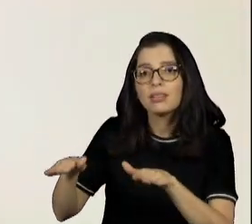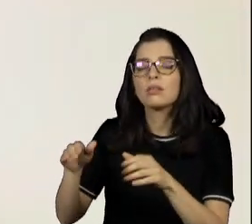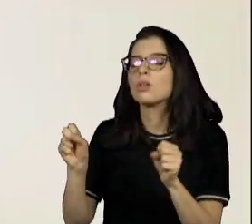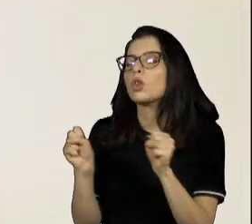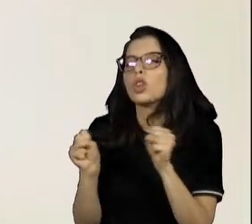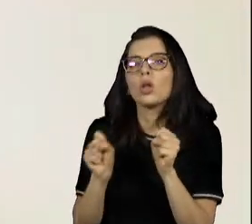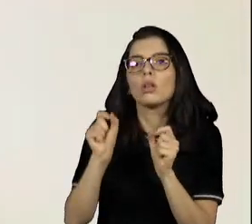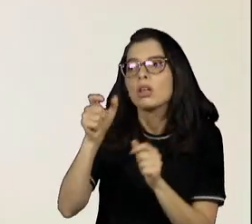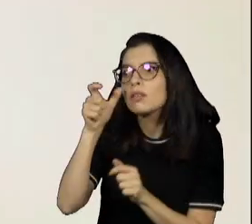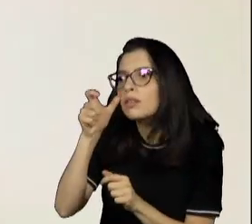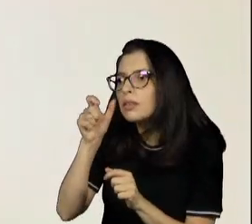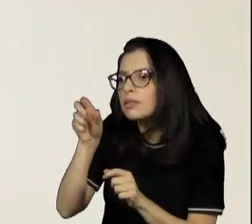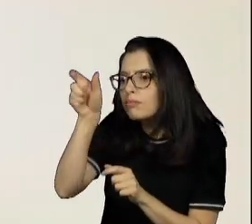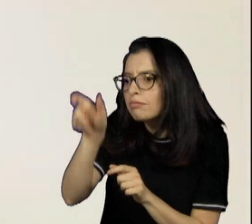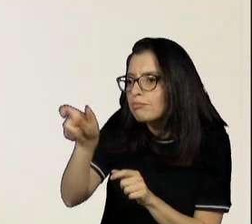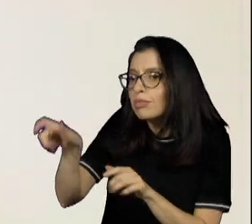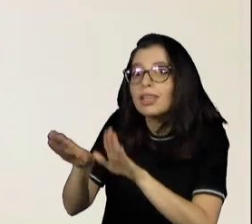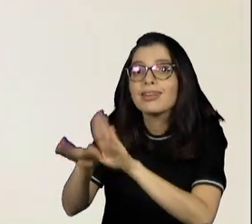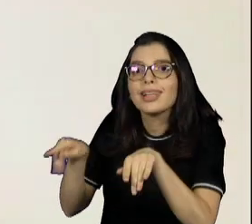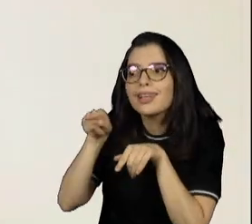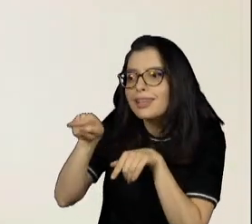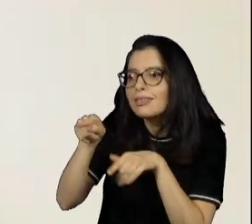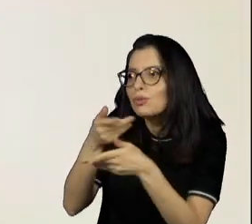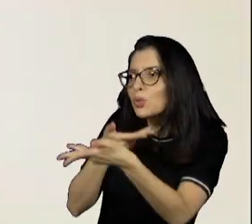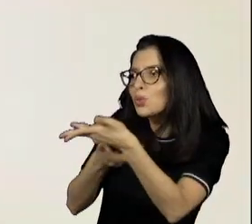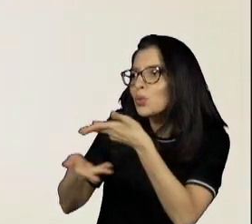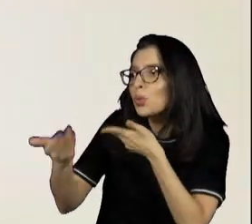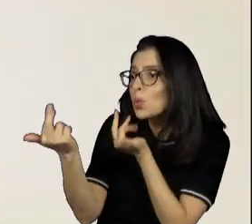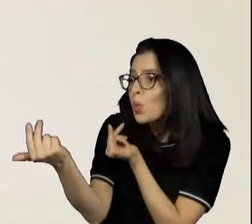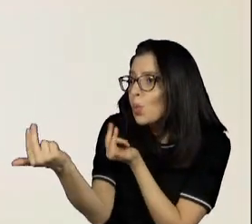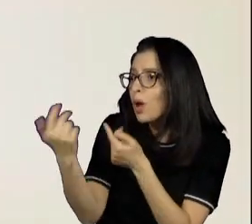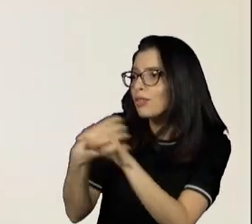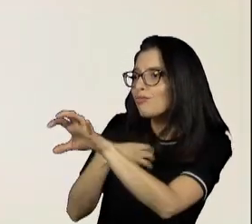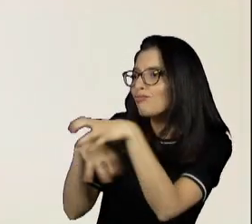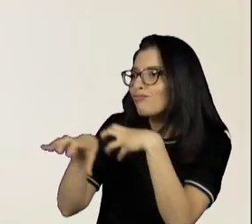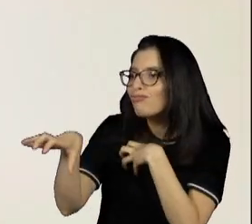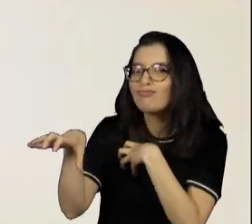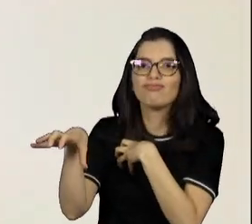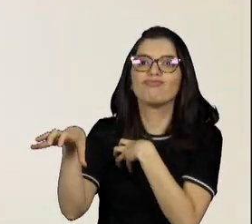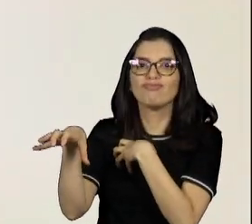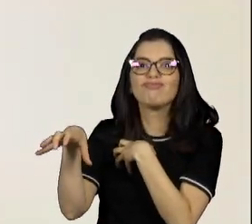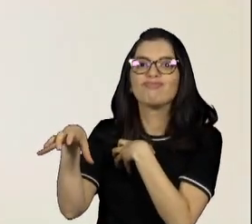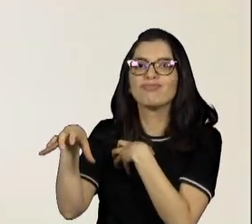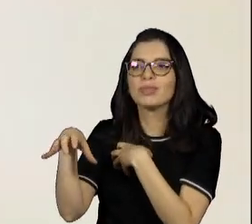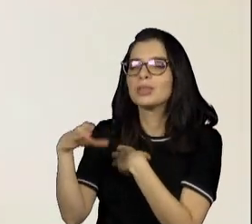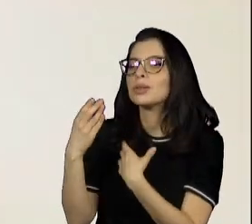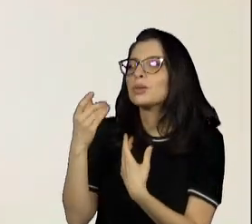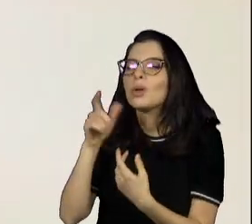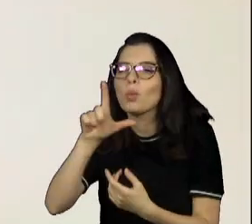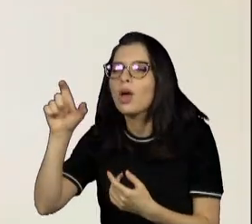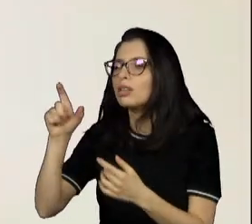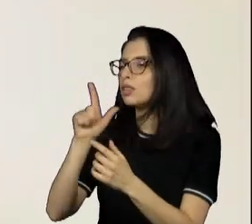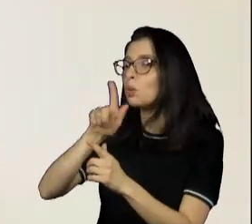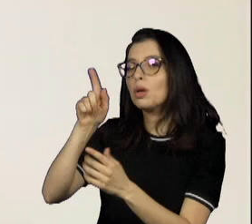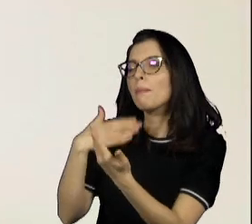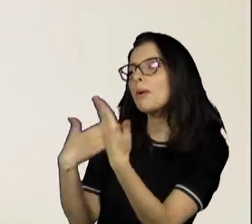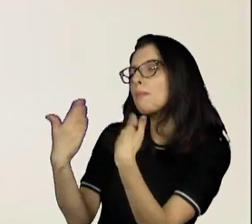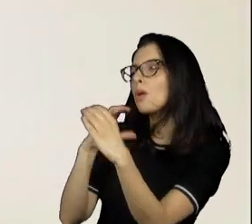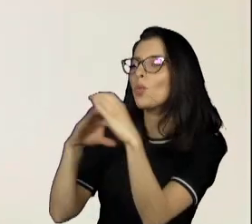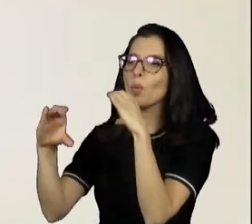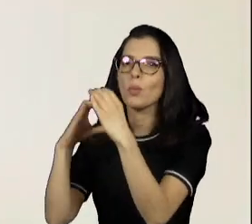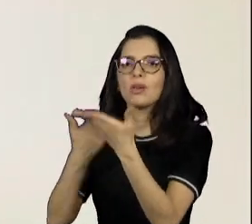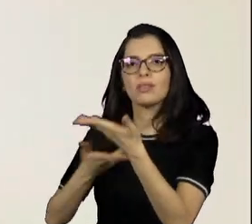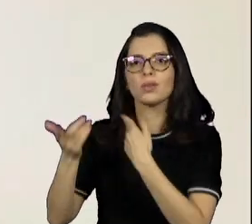gostam de ver são crianças. Elas se sentem muito mais fáceis de se comunicar e tudo, quando é uma criança